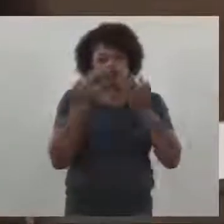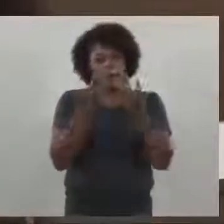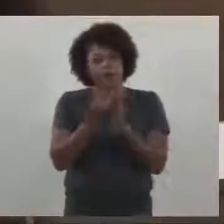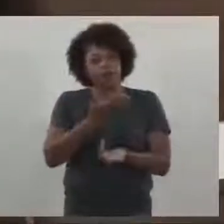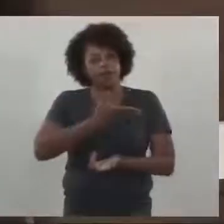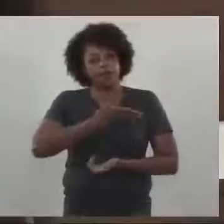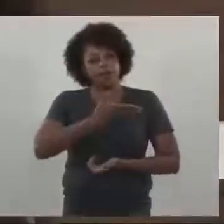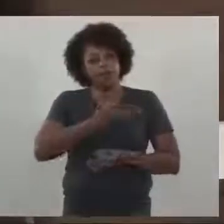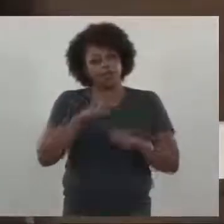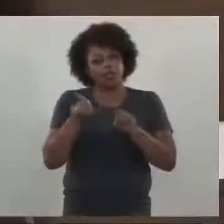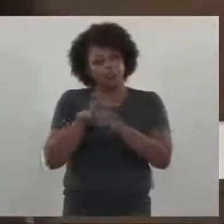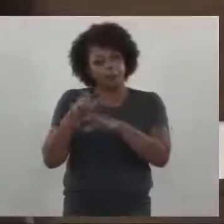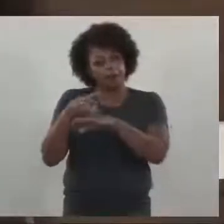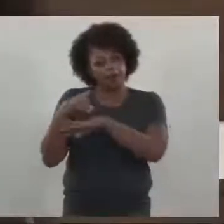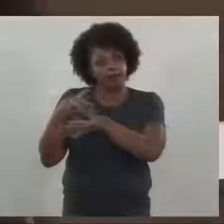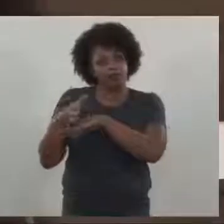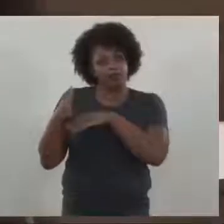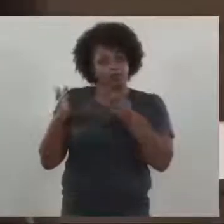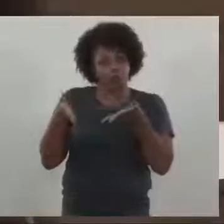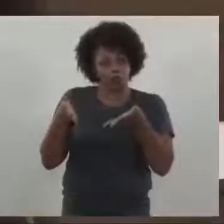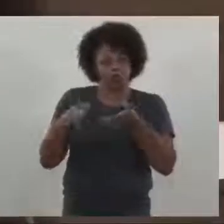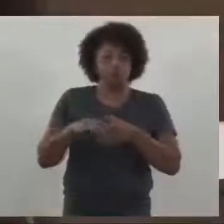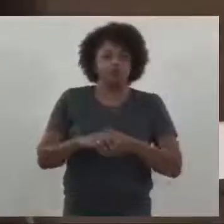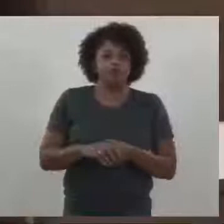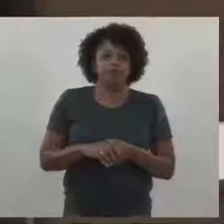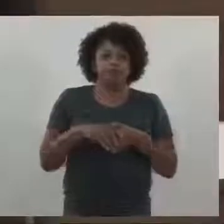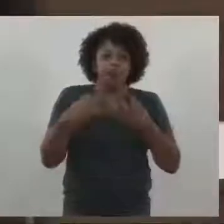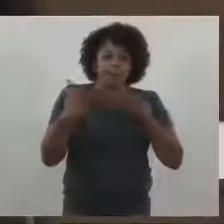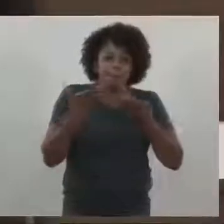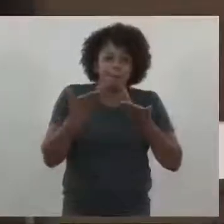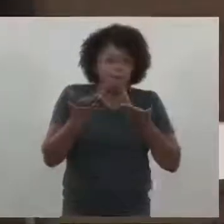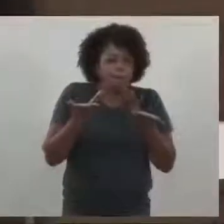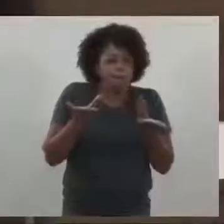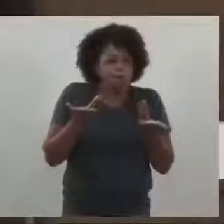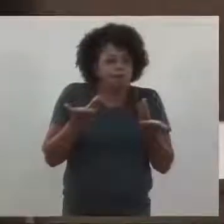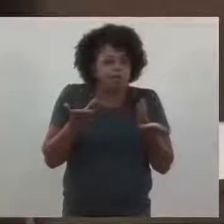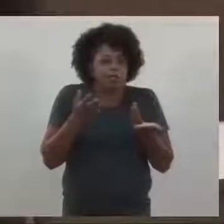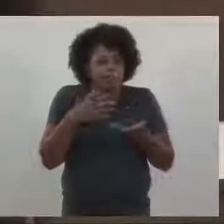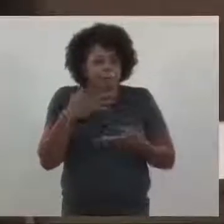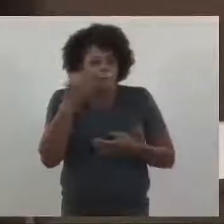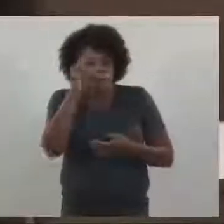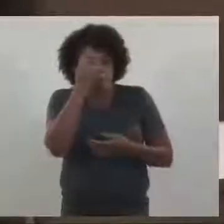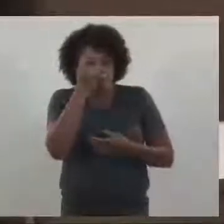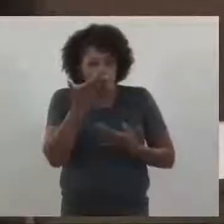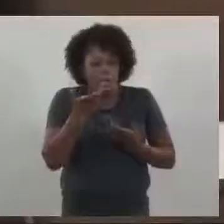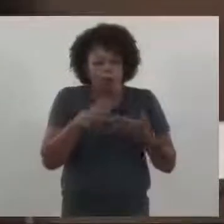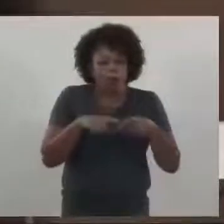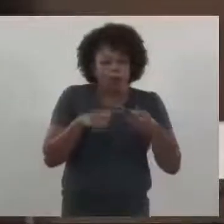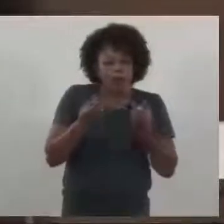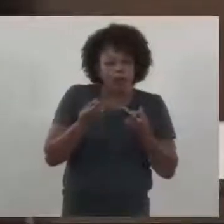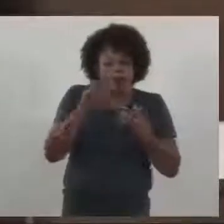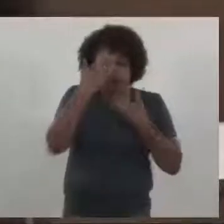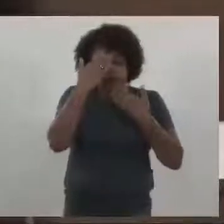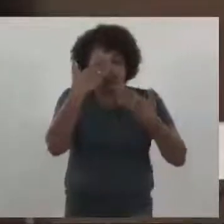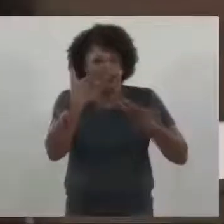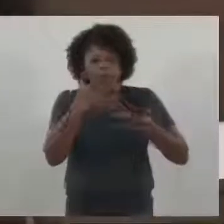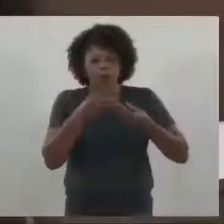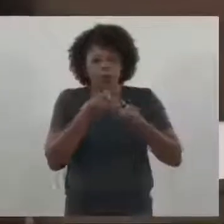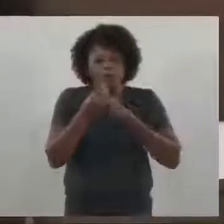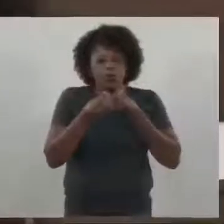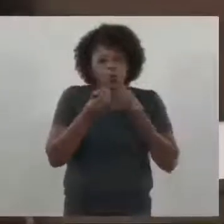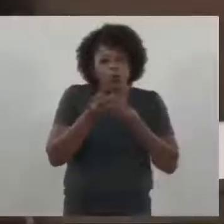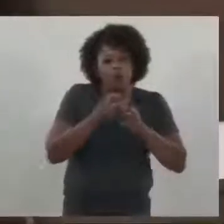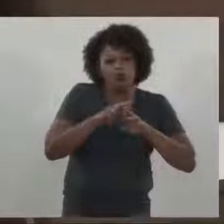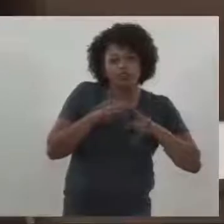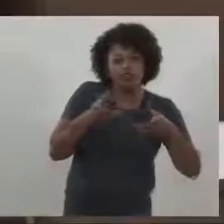amigos e presente aqui hoje. Pode parecer clichê, mas começar agradecendo, mas não teria como ser